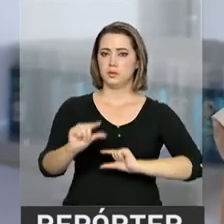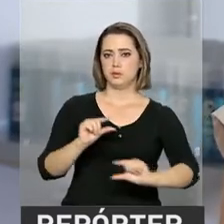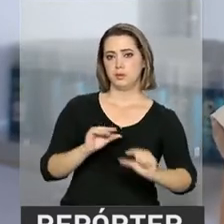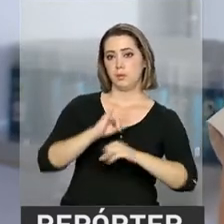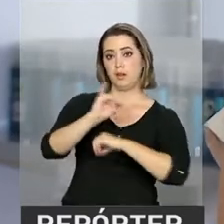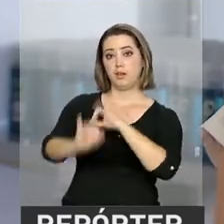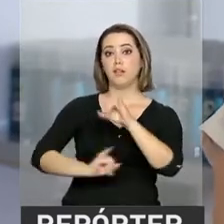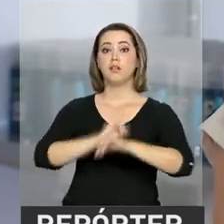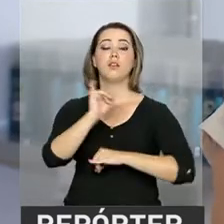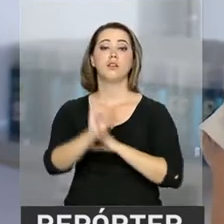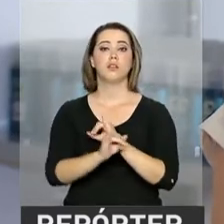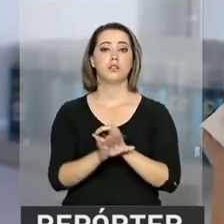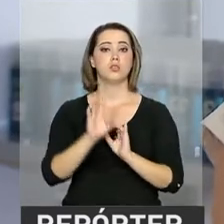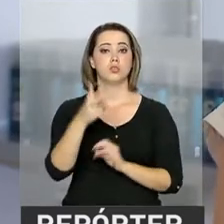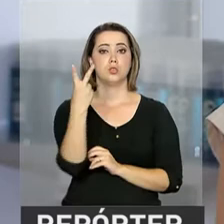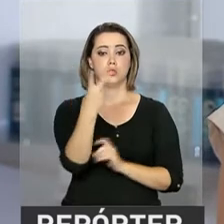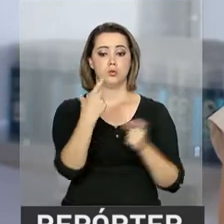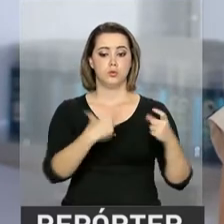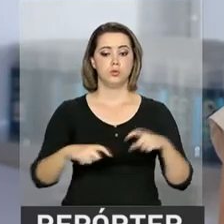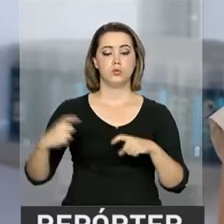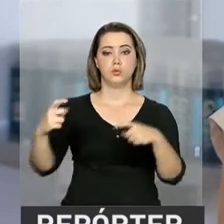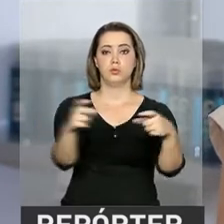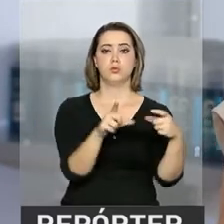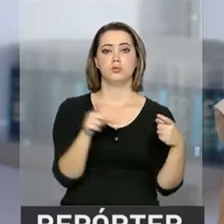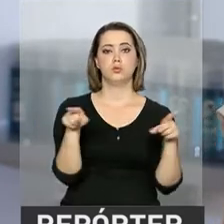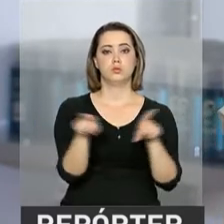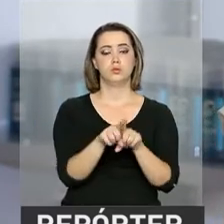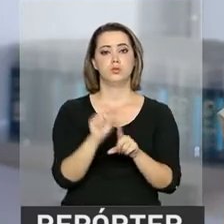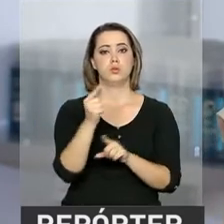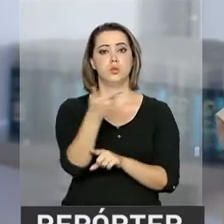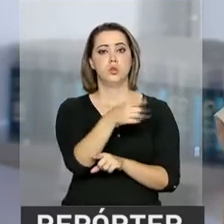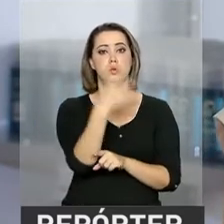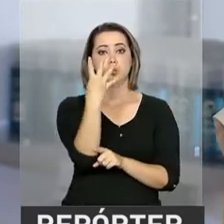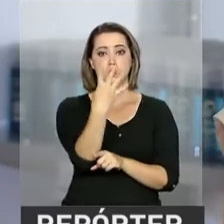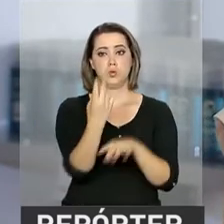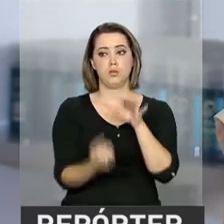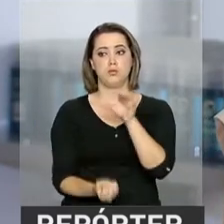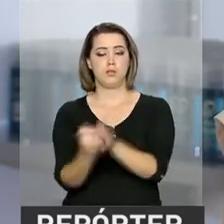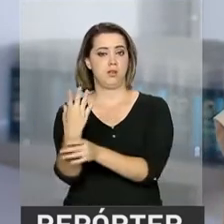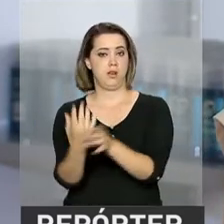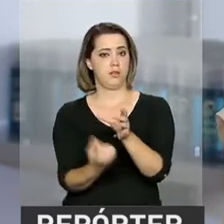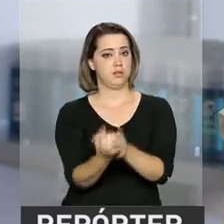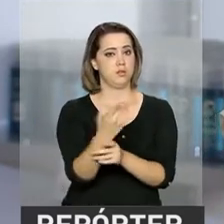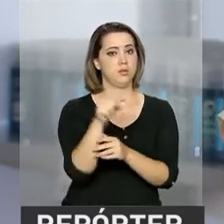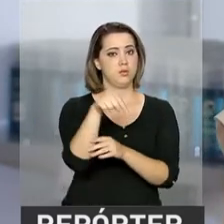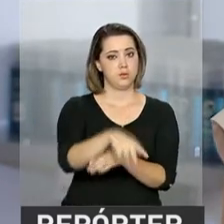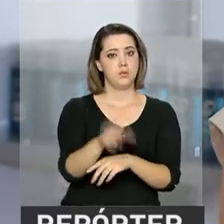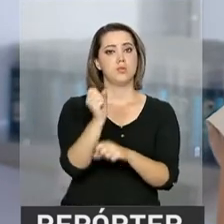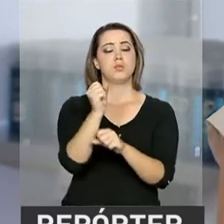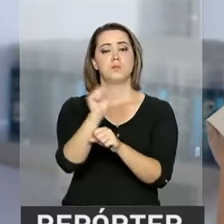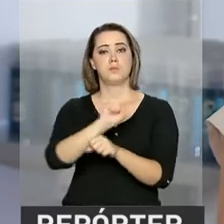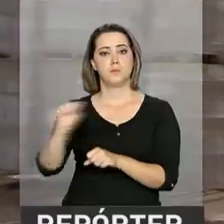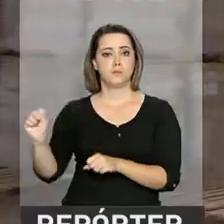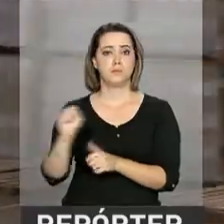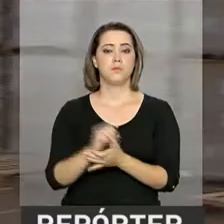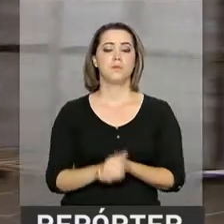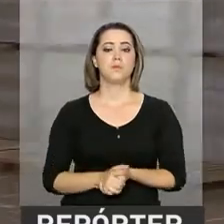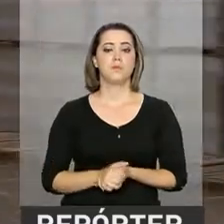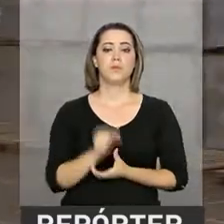eletrônico. Já são dois centros operados pela estatal e outros quatro devem ser inaugurados ainda nesse semestre.